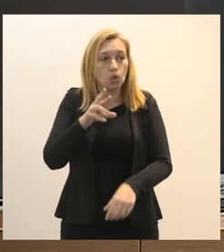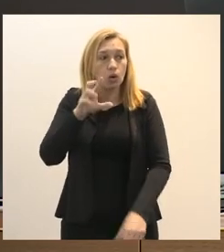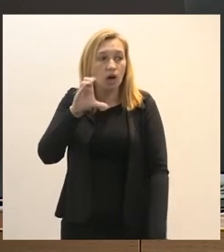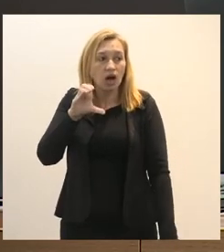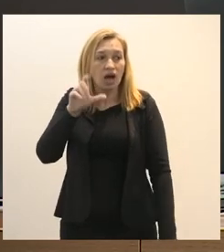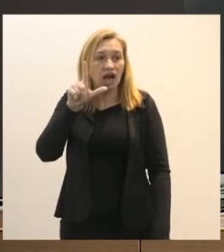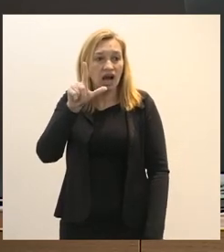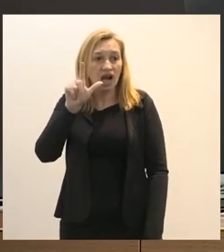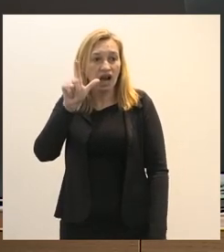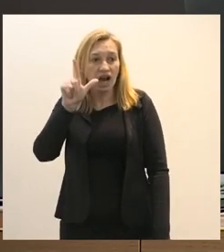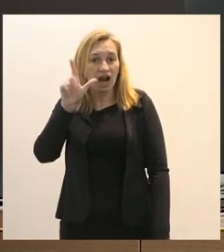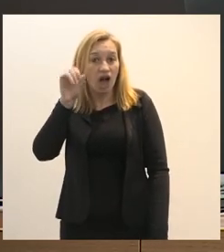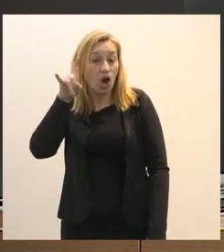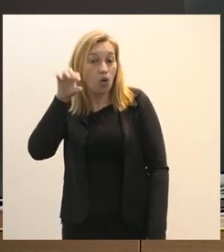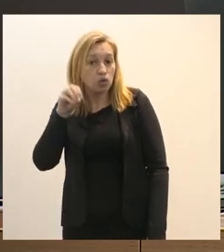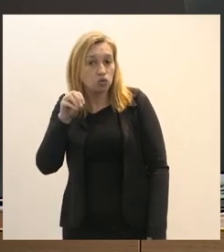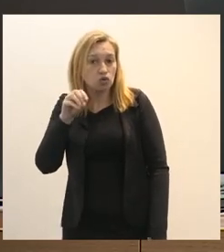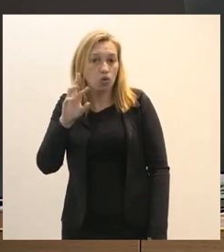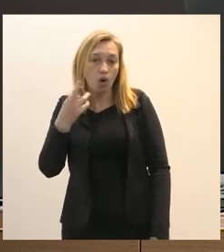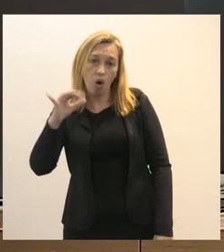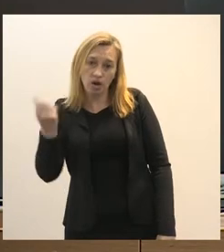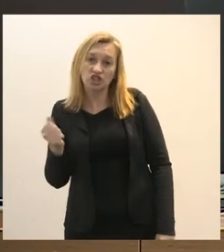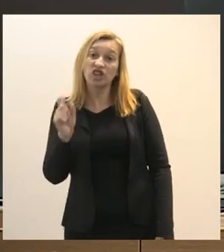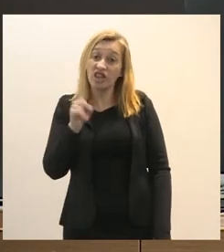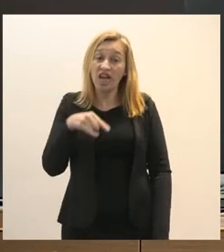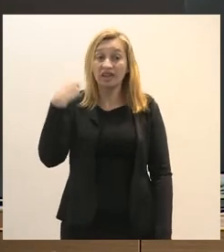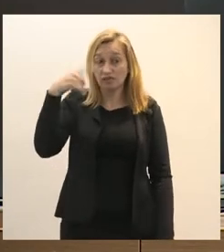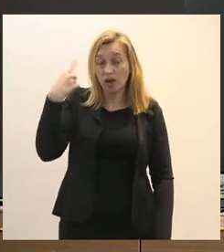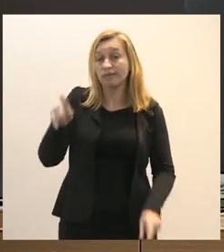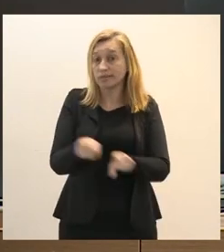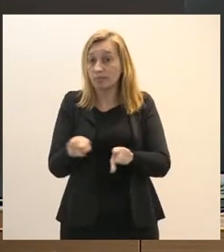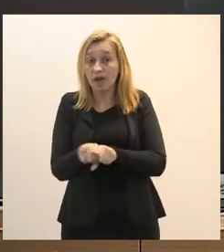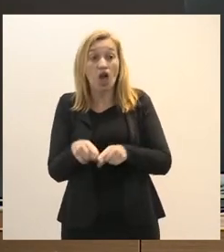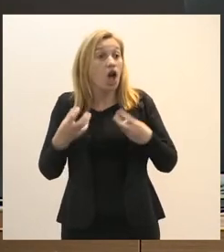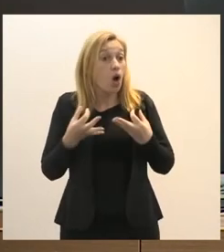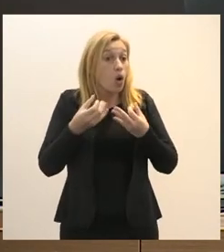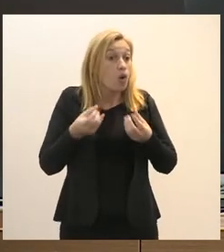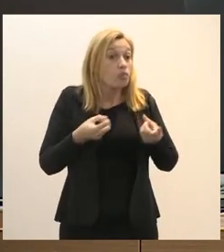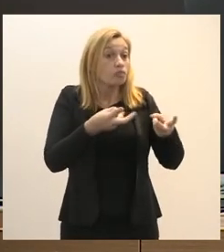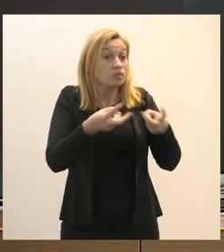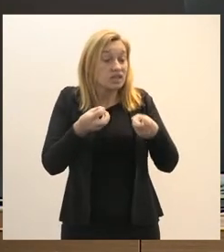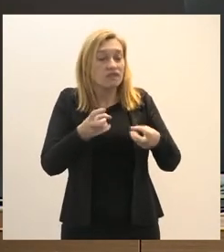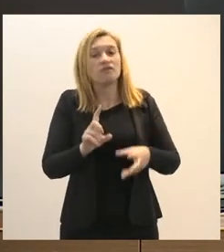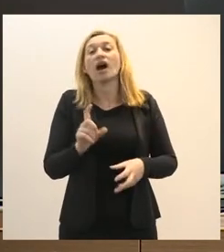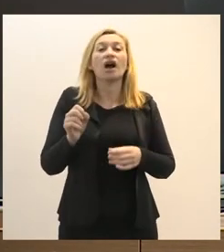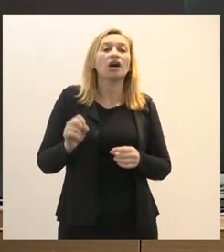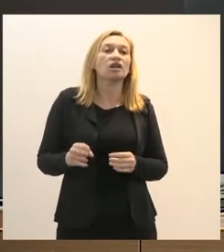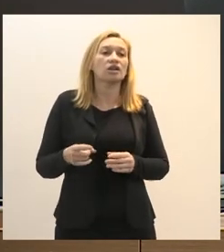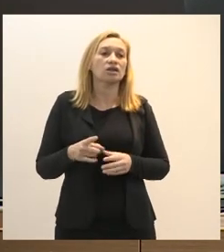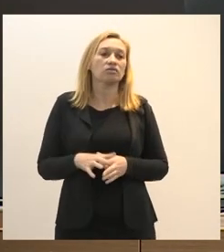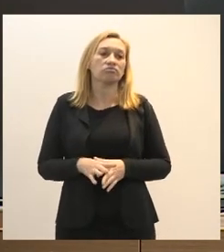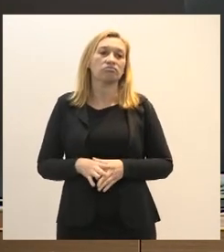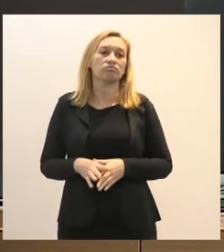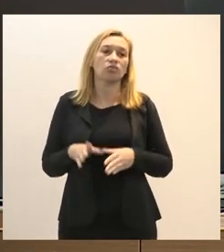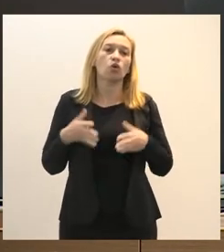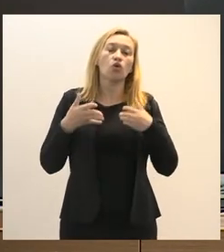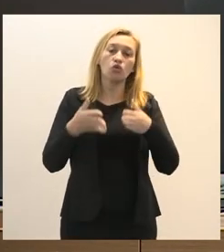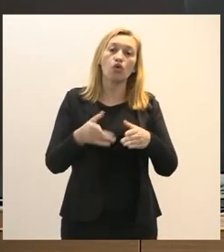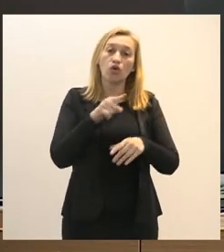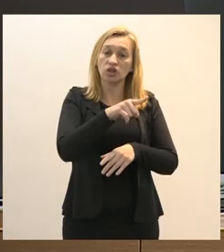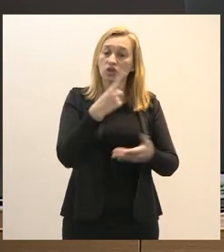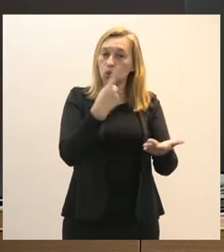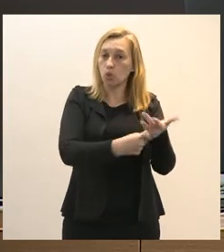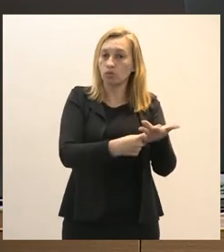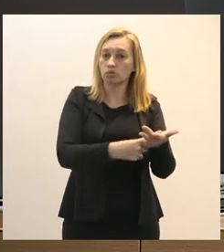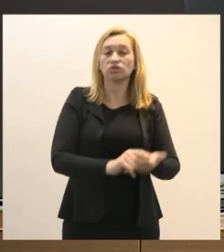advogado para fazer uma observação em função desse compromisso existe